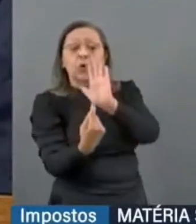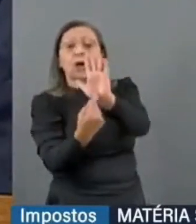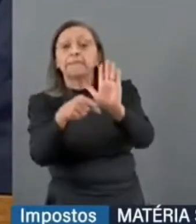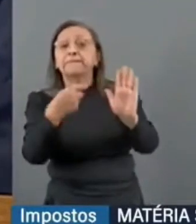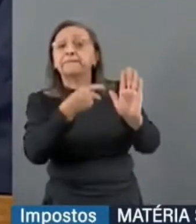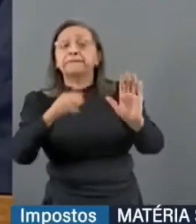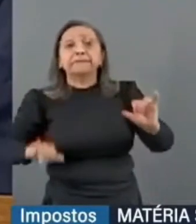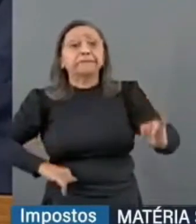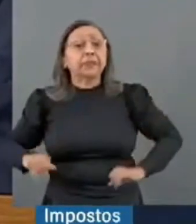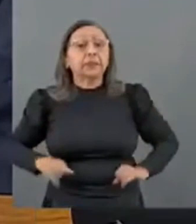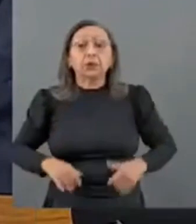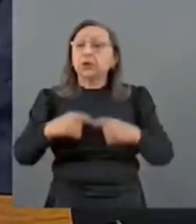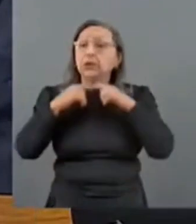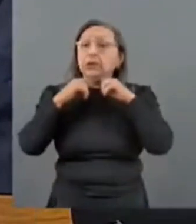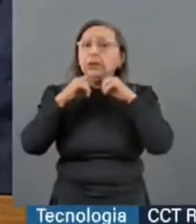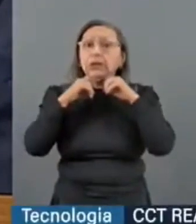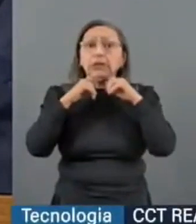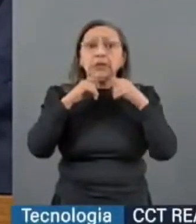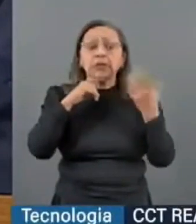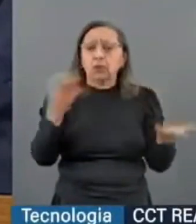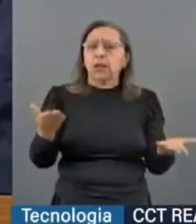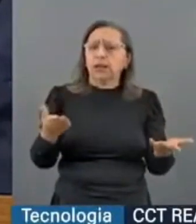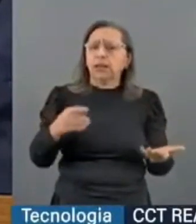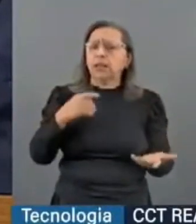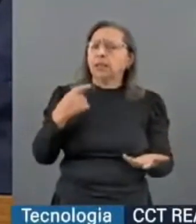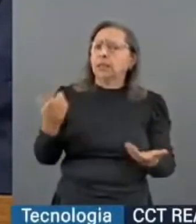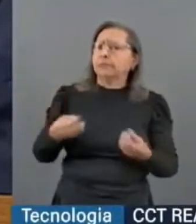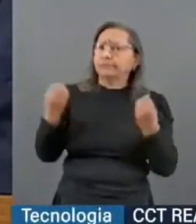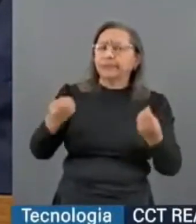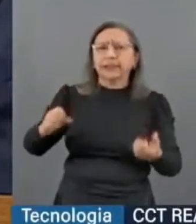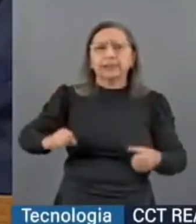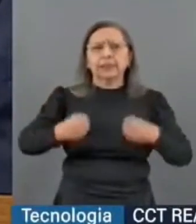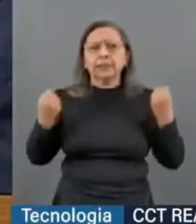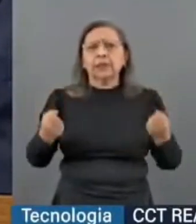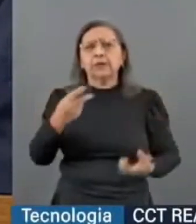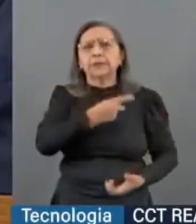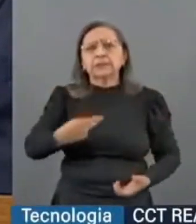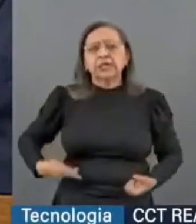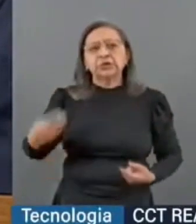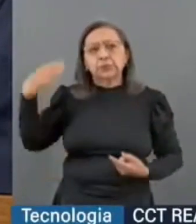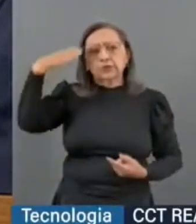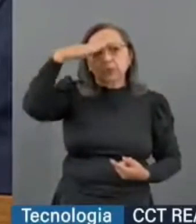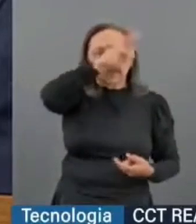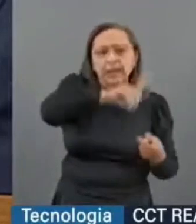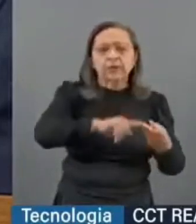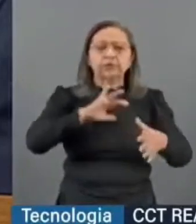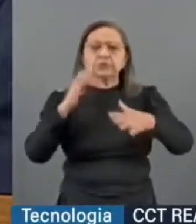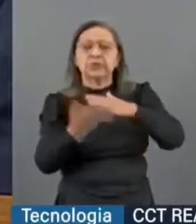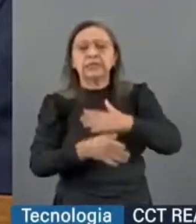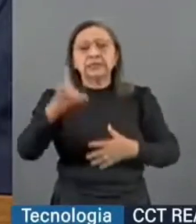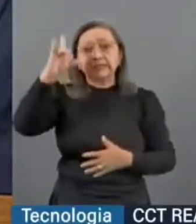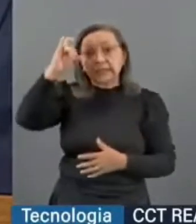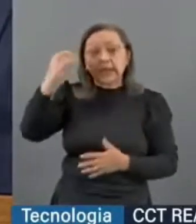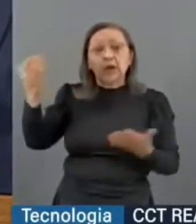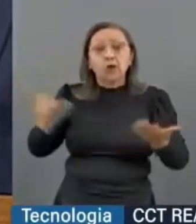não foi motivo de indignação. Olha como os tempos mudam. Presidente Bolsonaro, as redes sociais, Instagram, hoje tem